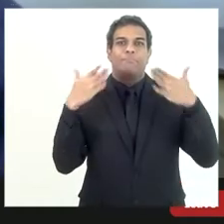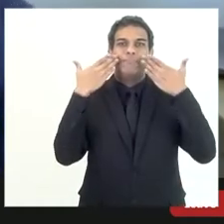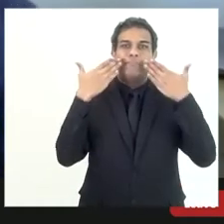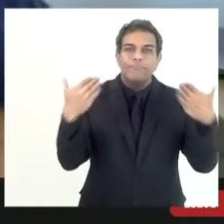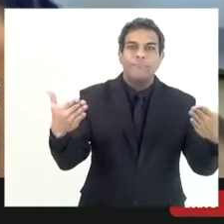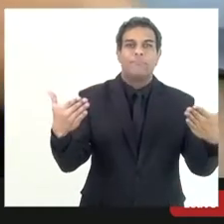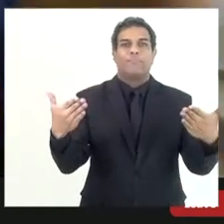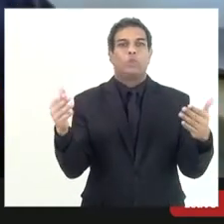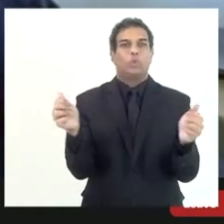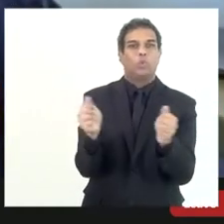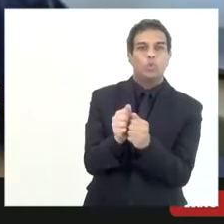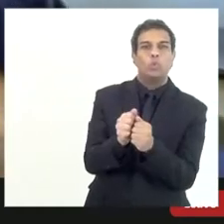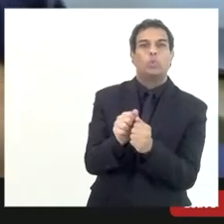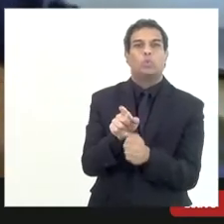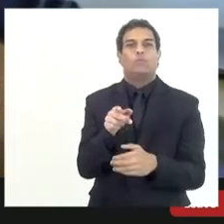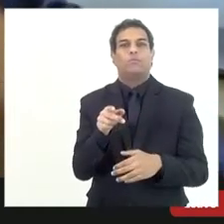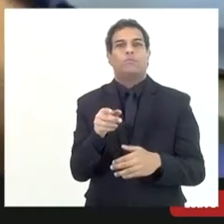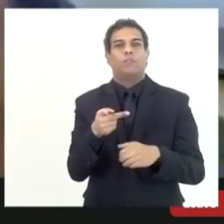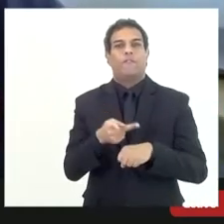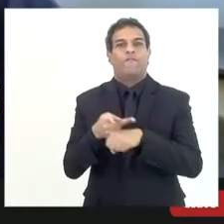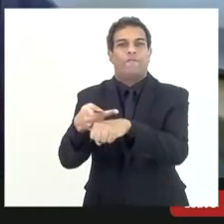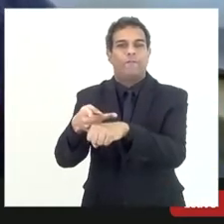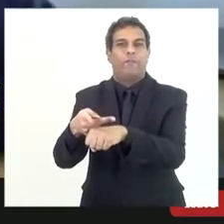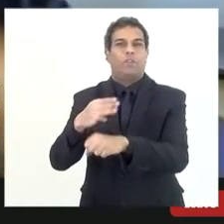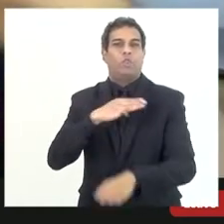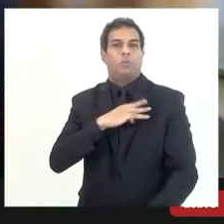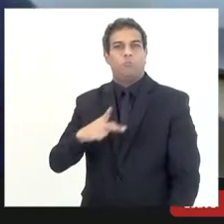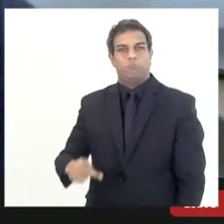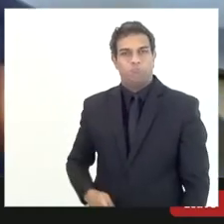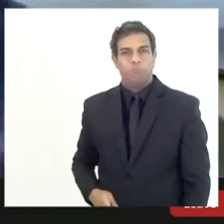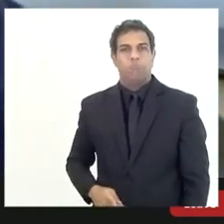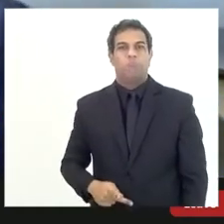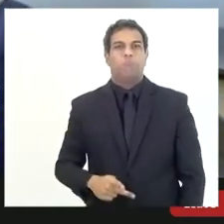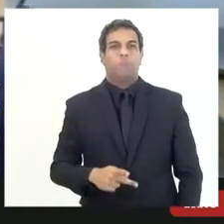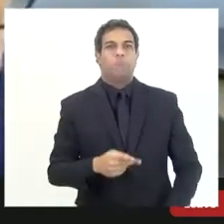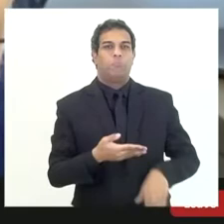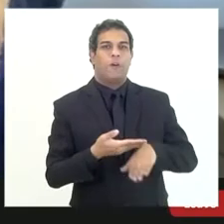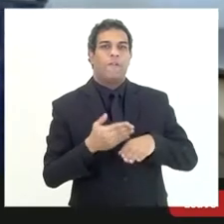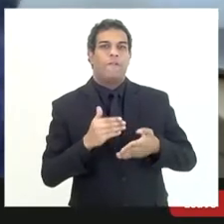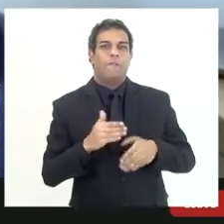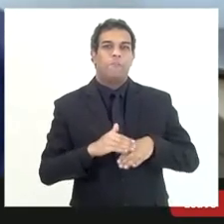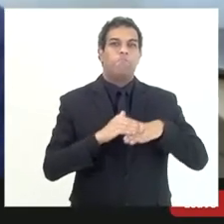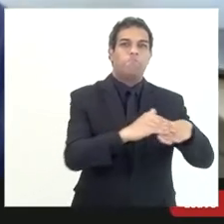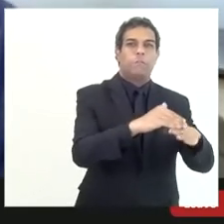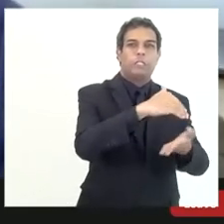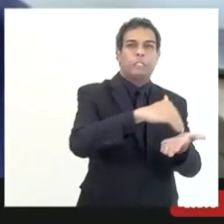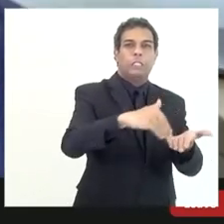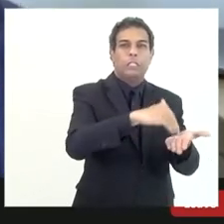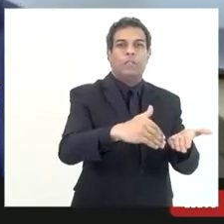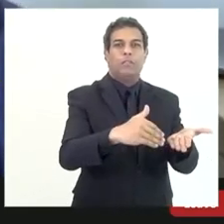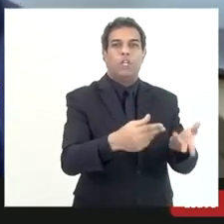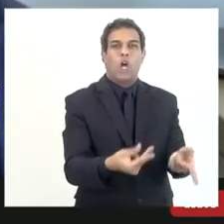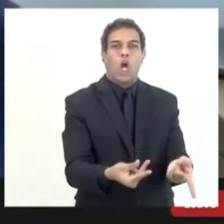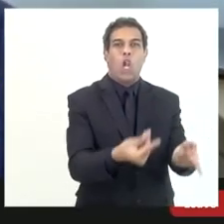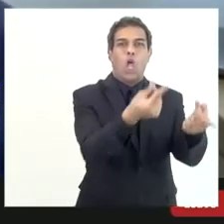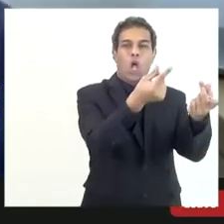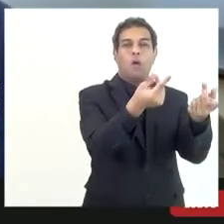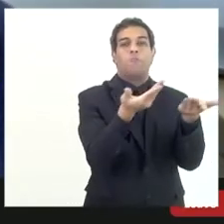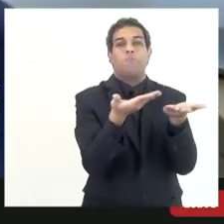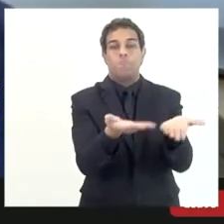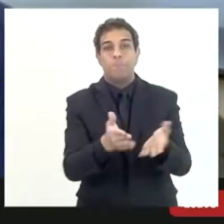também ministério público várias de fazenda pública e de sério esta lei